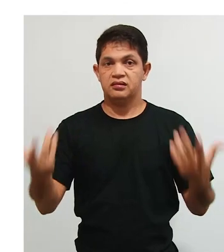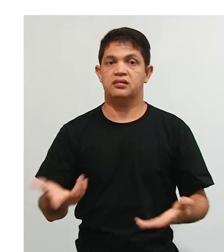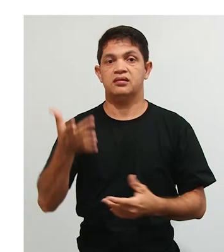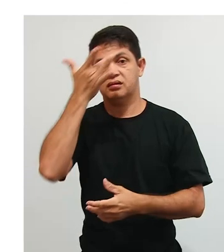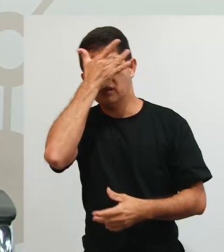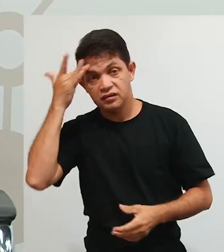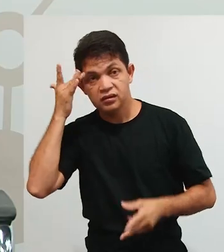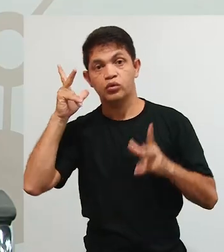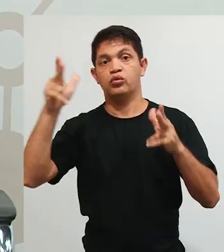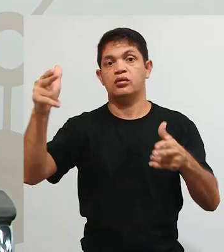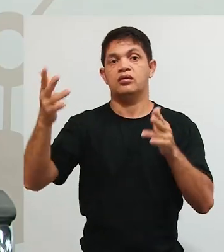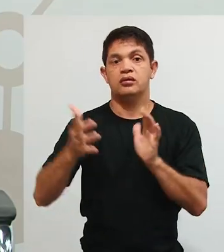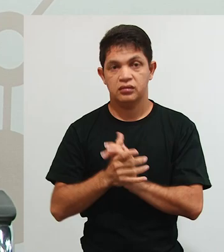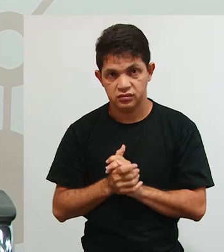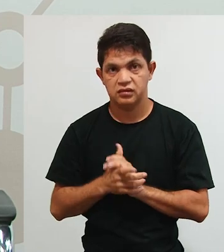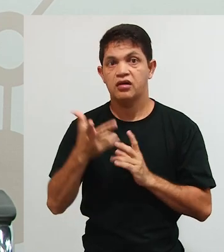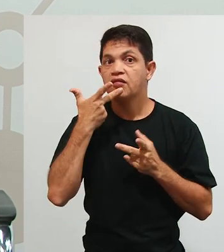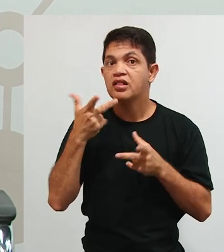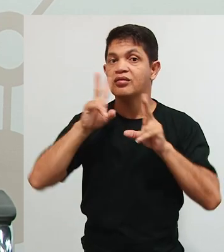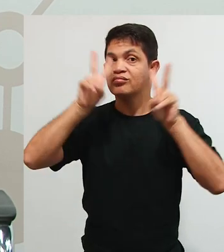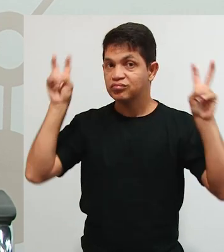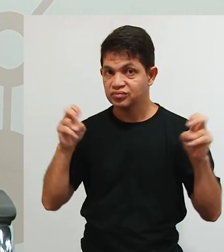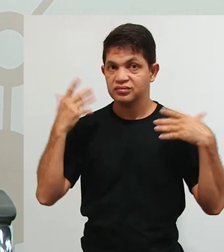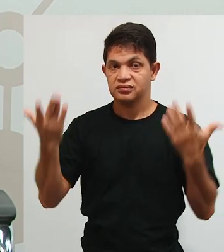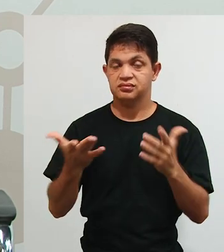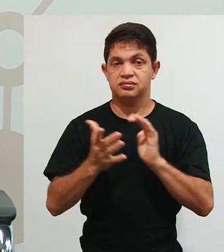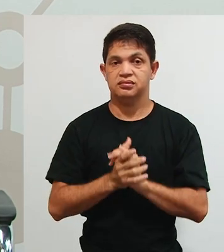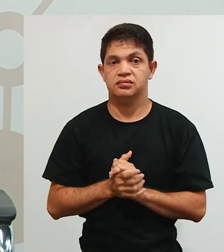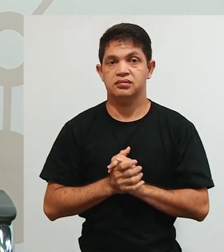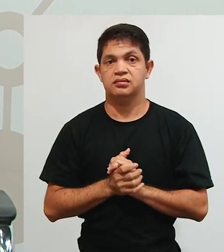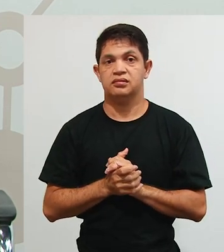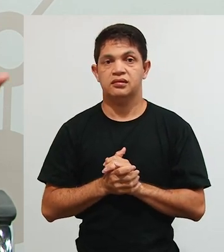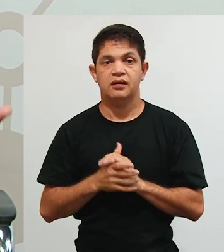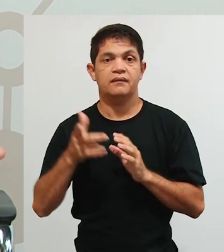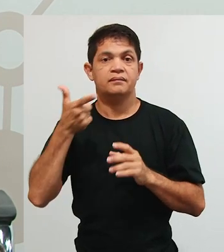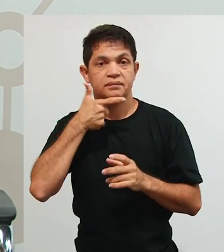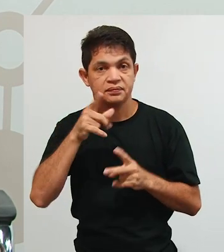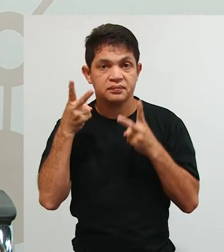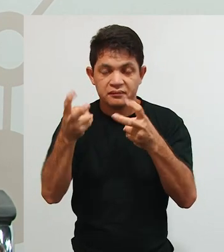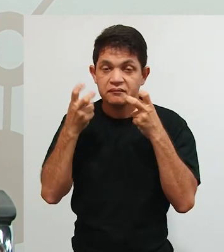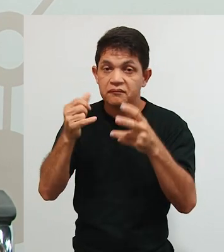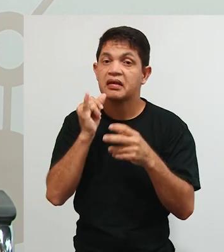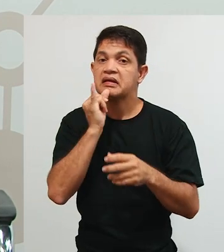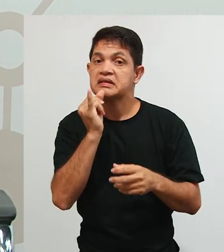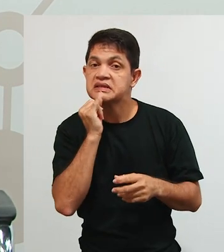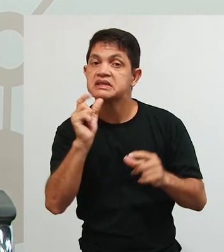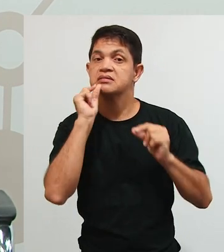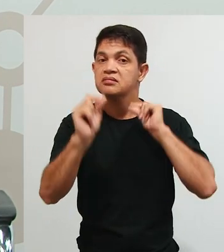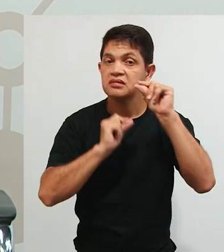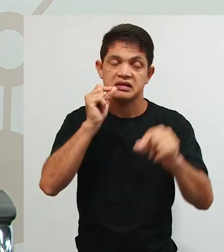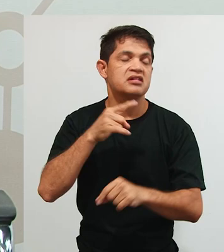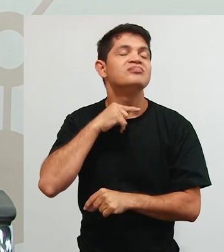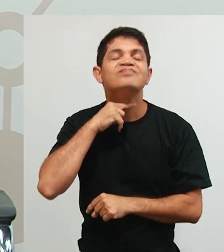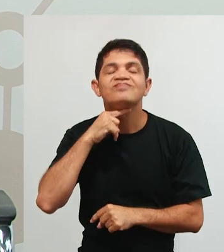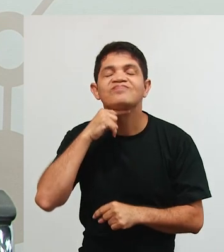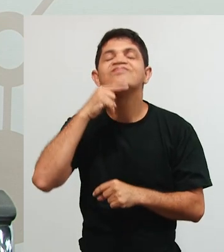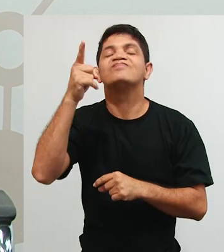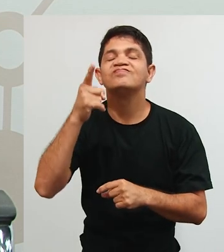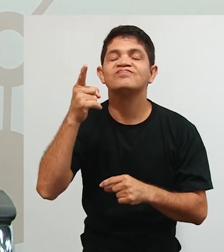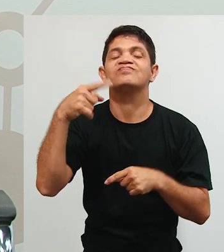aquilo que a gente falou. Então, assim, para a concepção inatista, não adianta